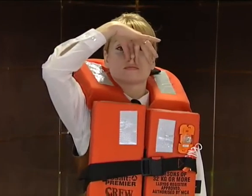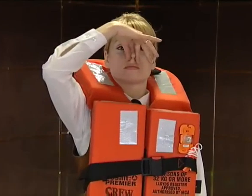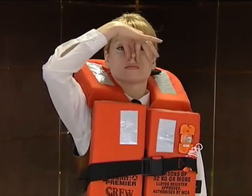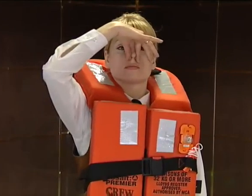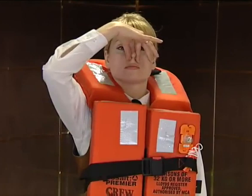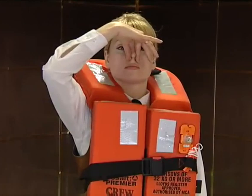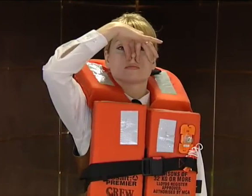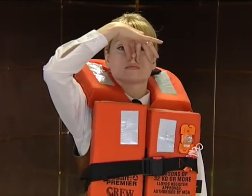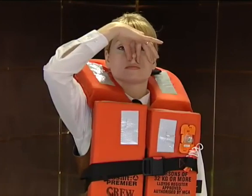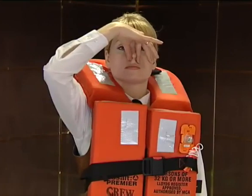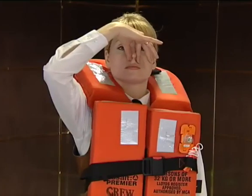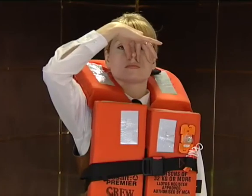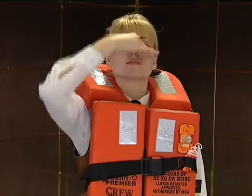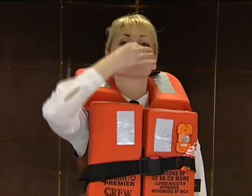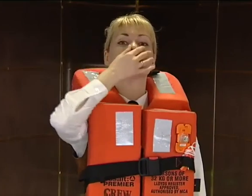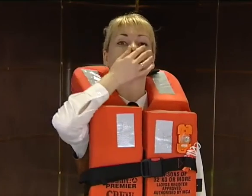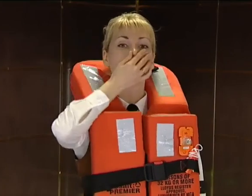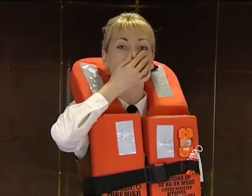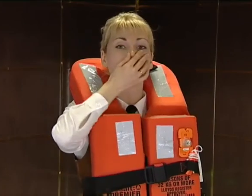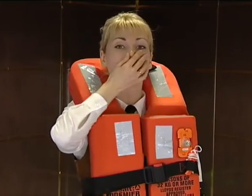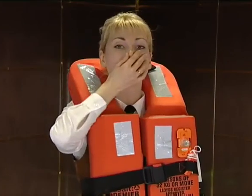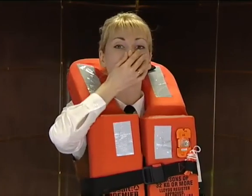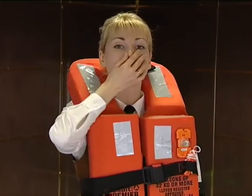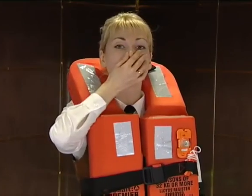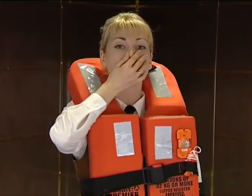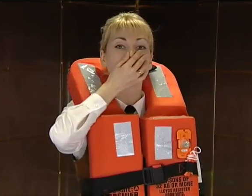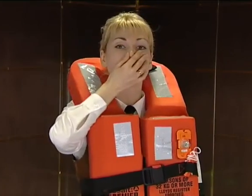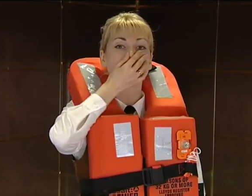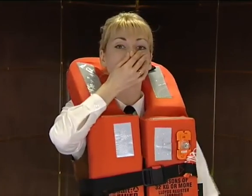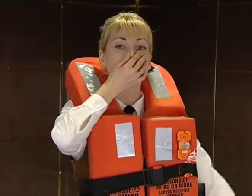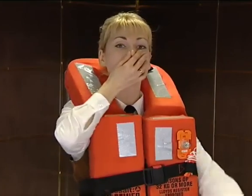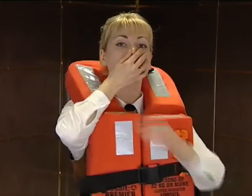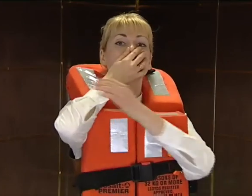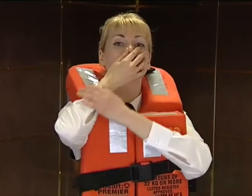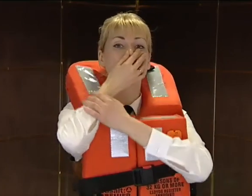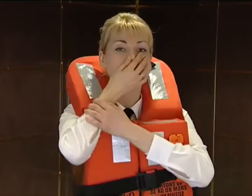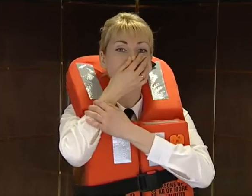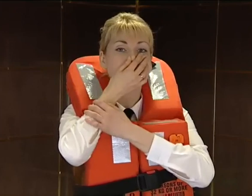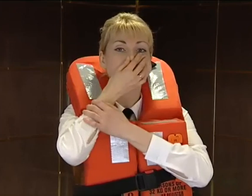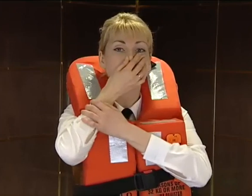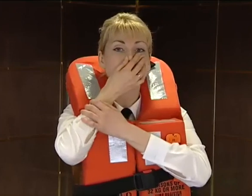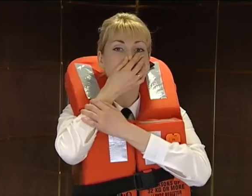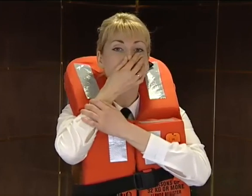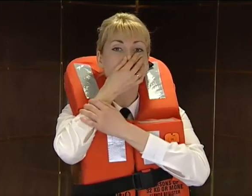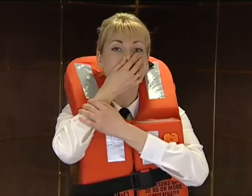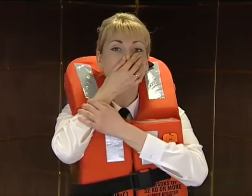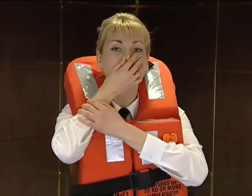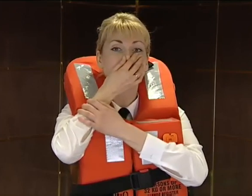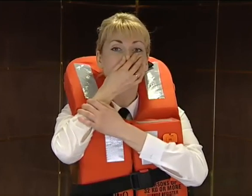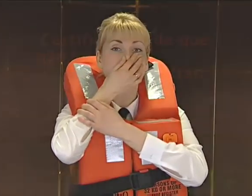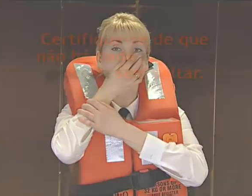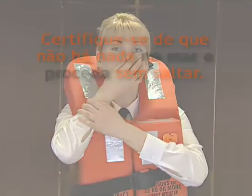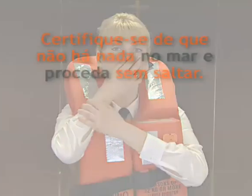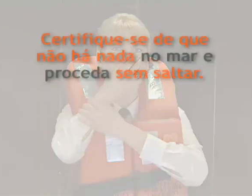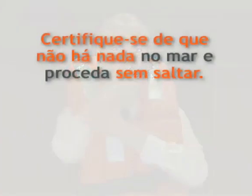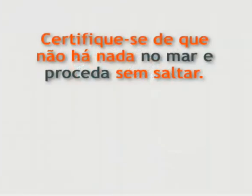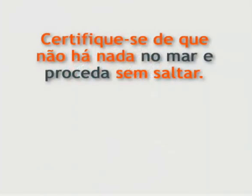o nariz e cubra a boca com a palma da mão. Com a outra mão, segure com firmeza o braço e aperte o colete